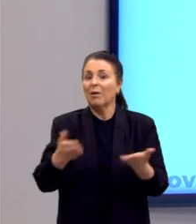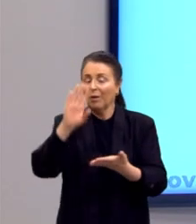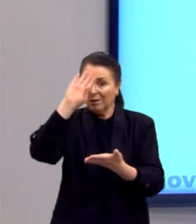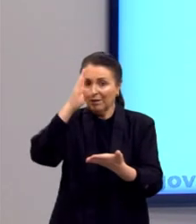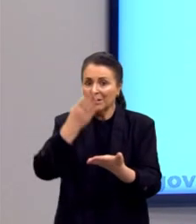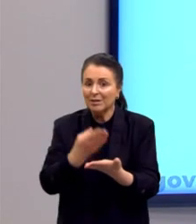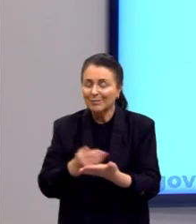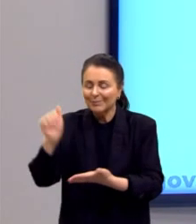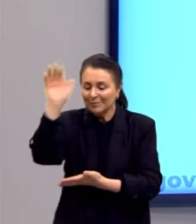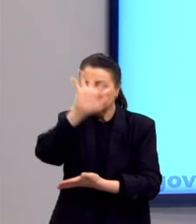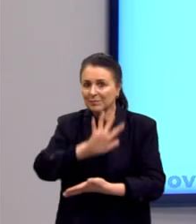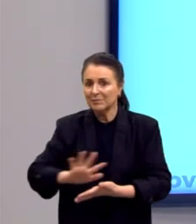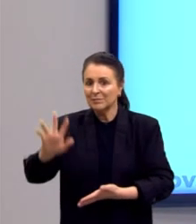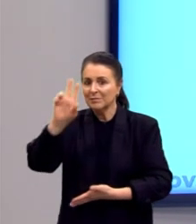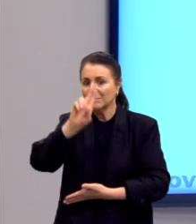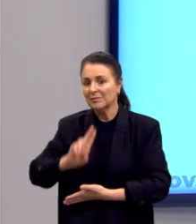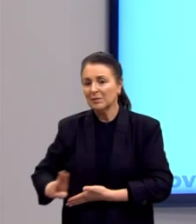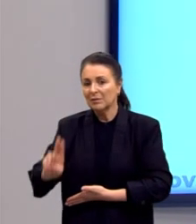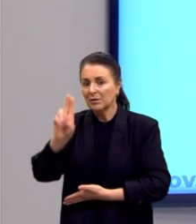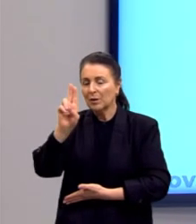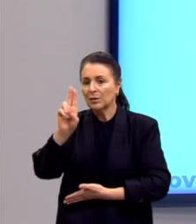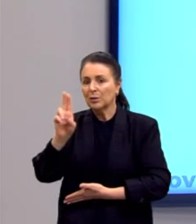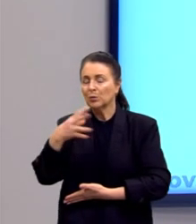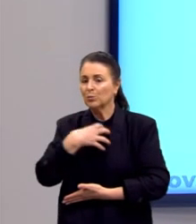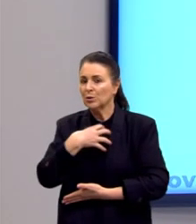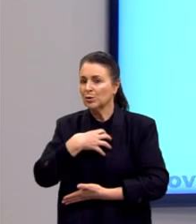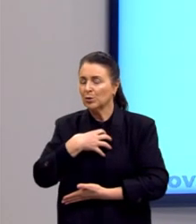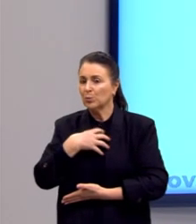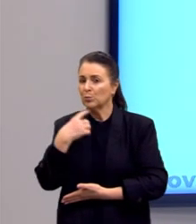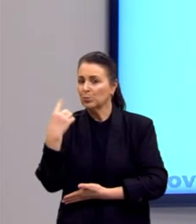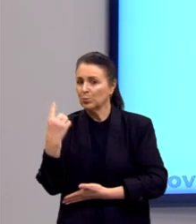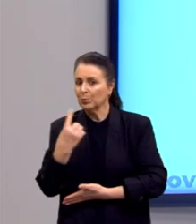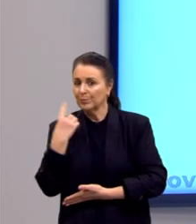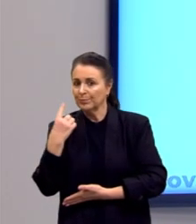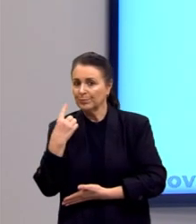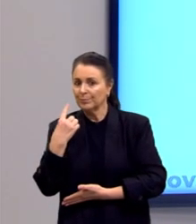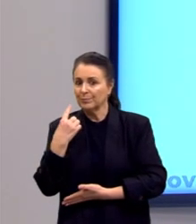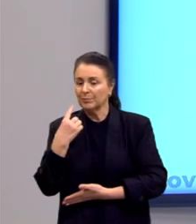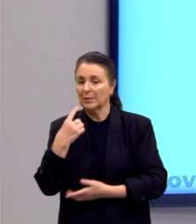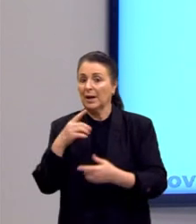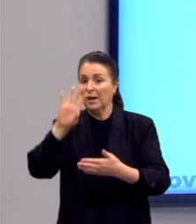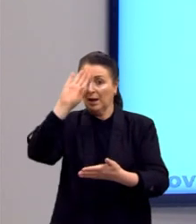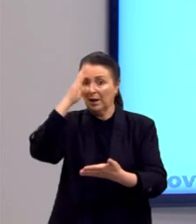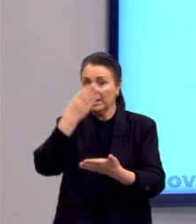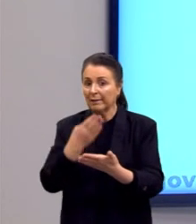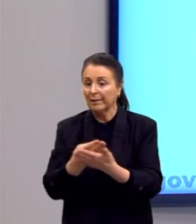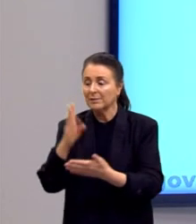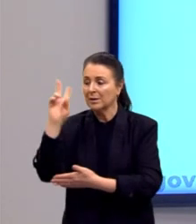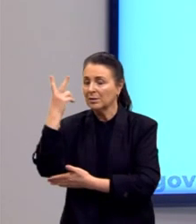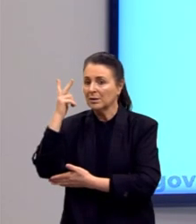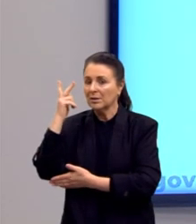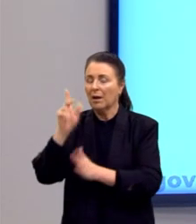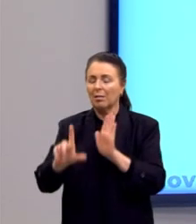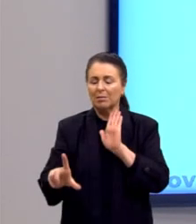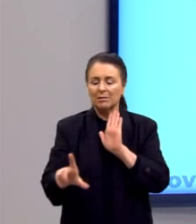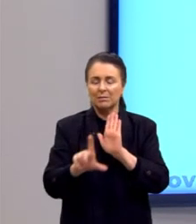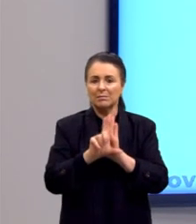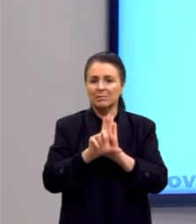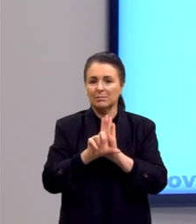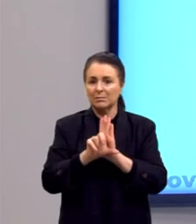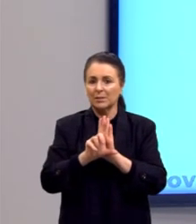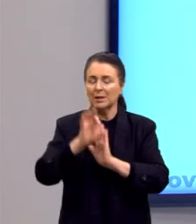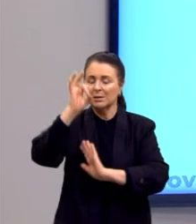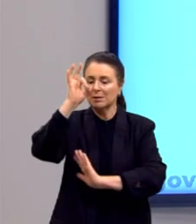universalidade dos valores no único sentido, em que tal crença é historicamente legítima, seja, no